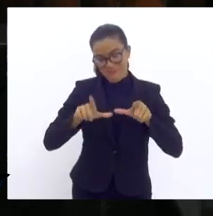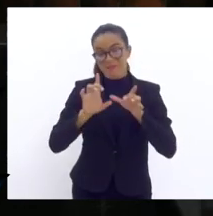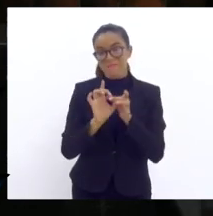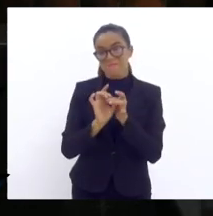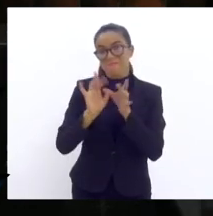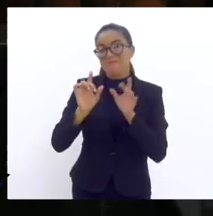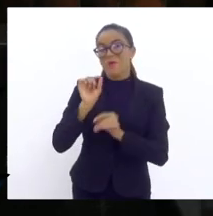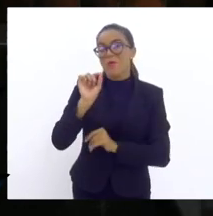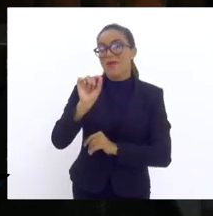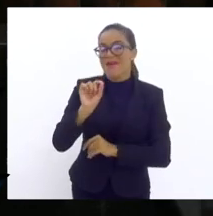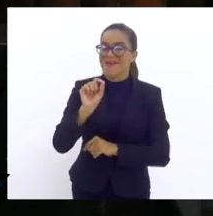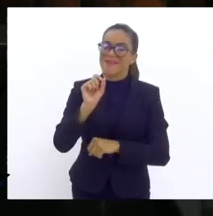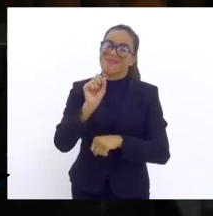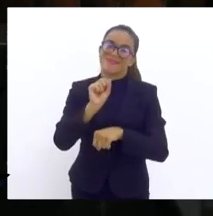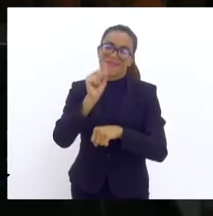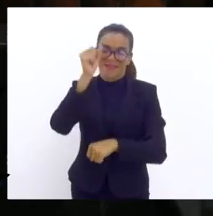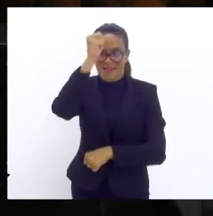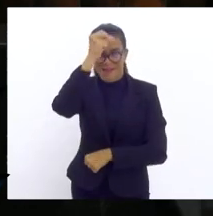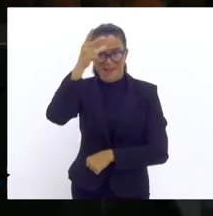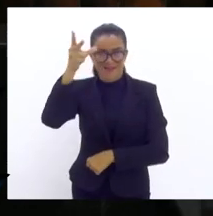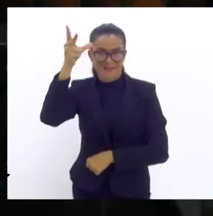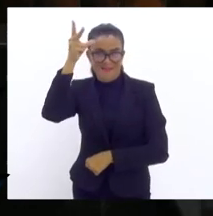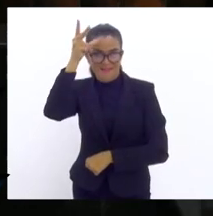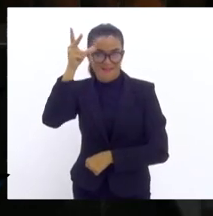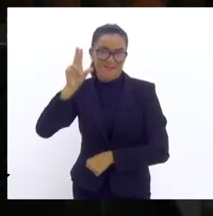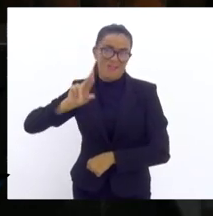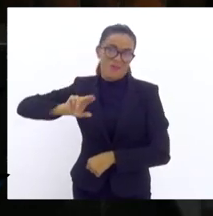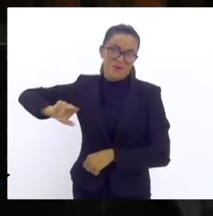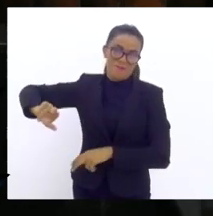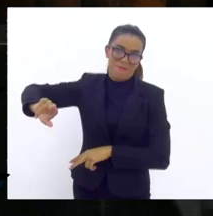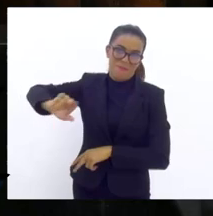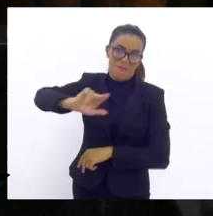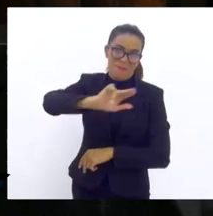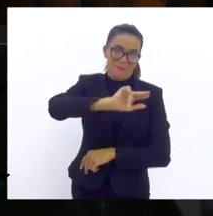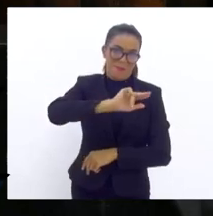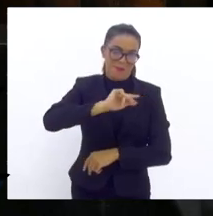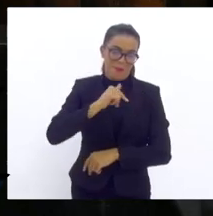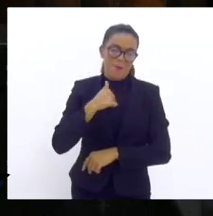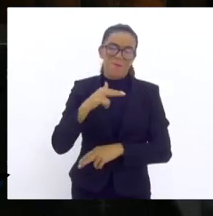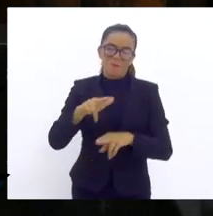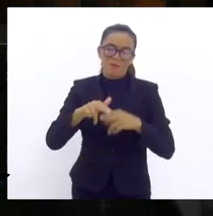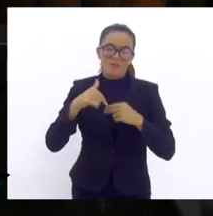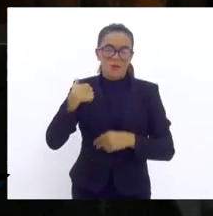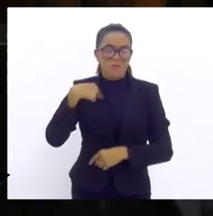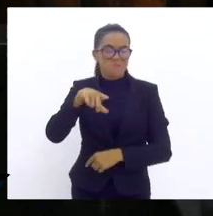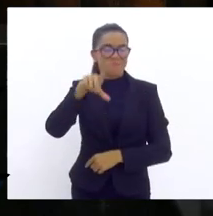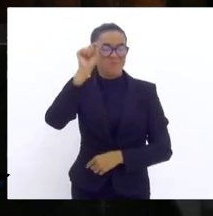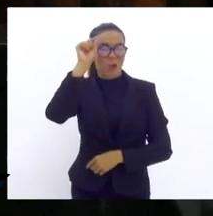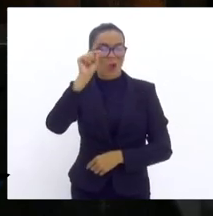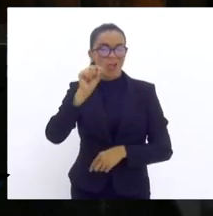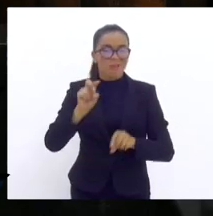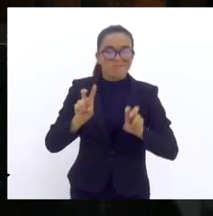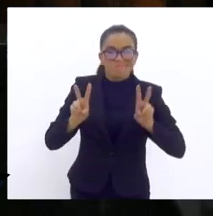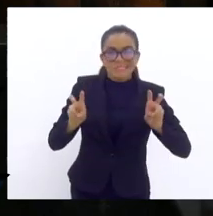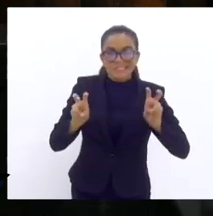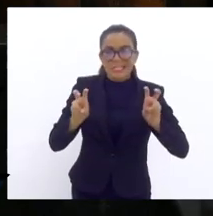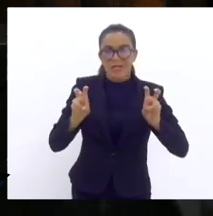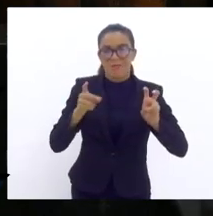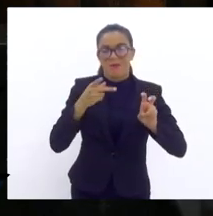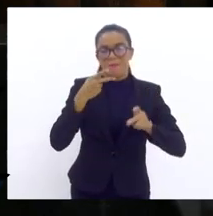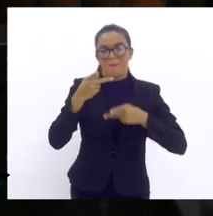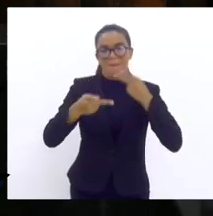prefeituras. então, resolvi tocar nesse tema, porque eu acho relevante, eu